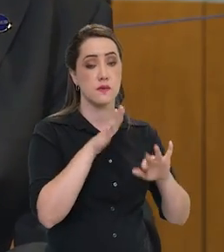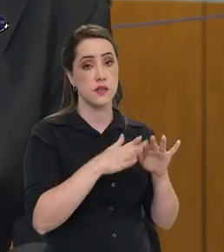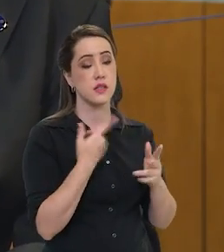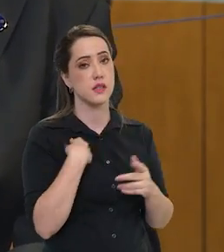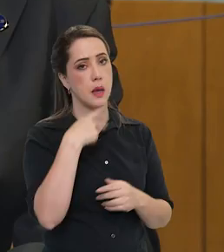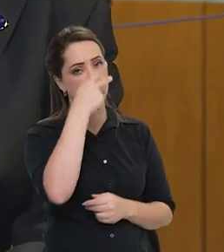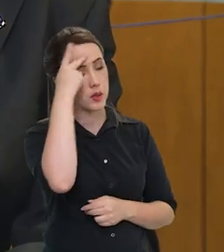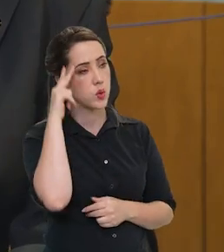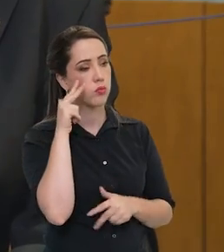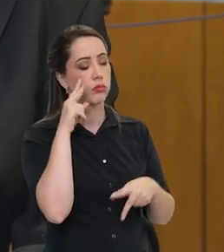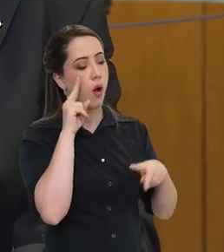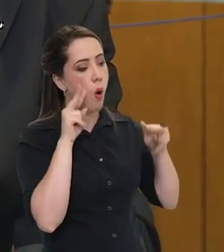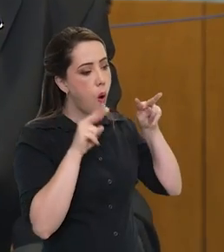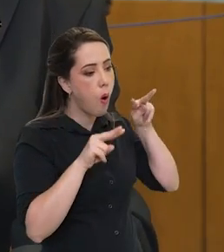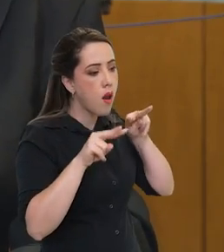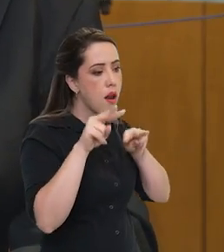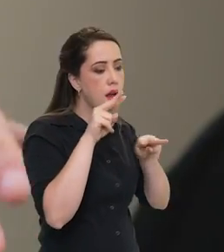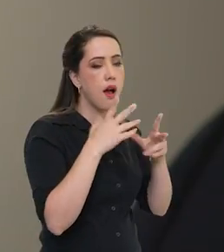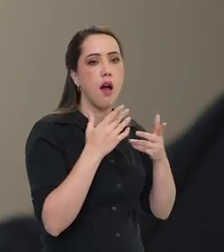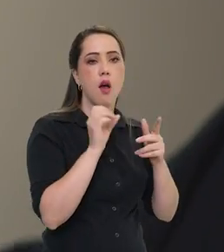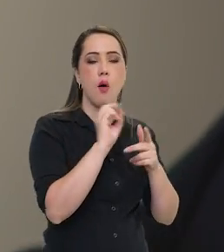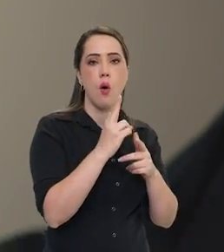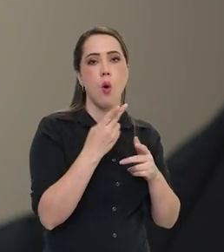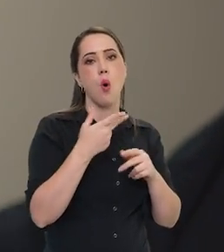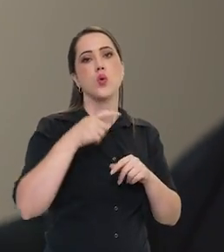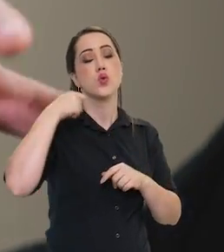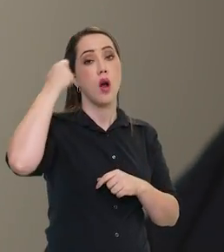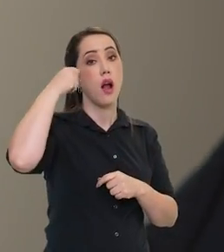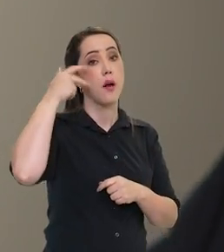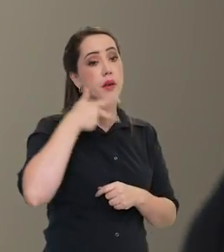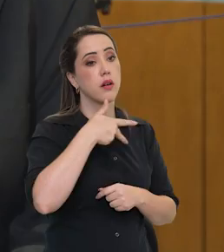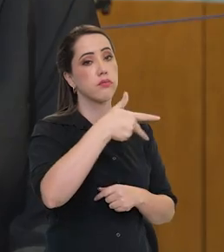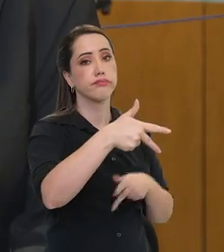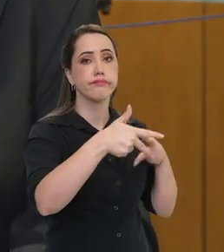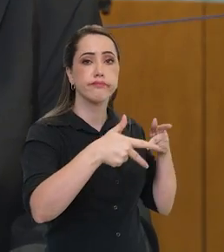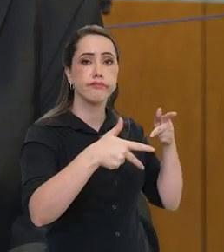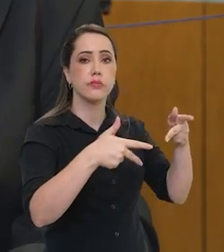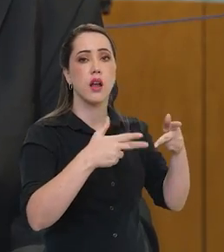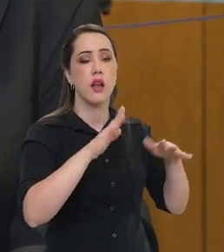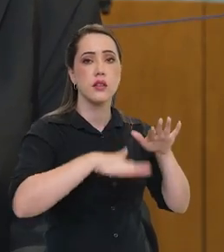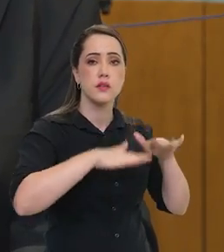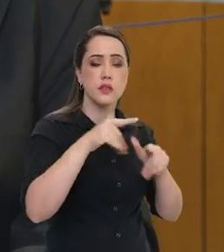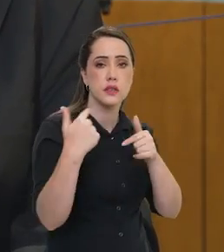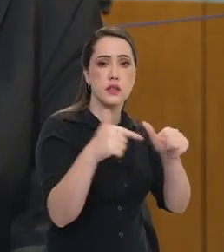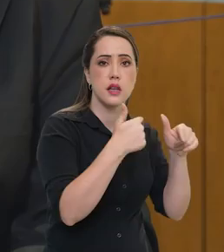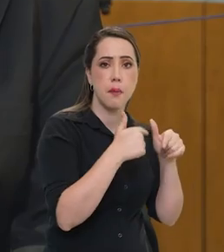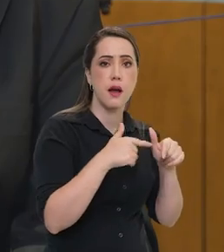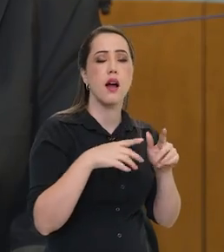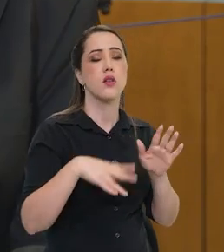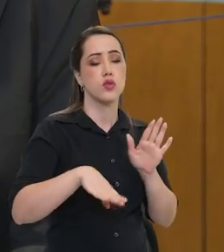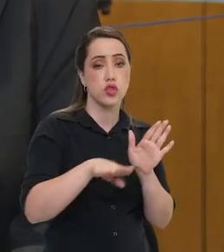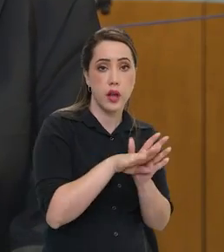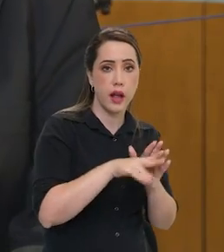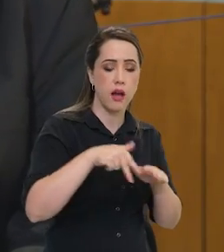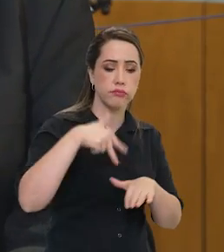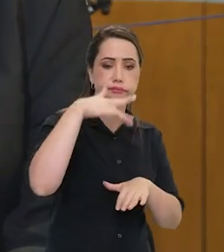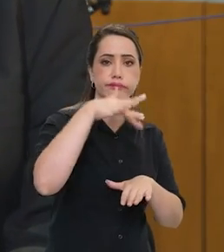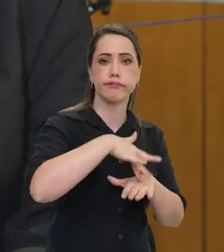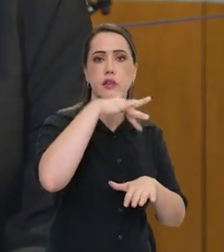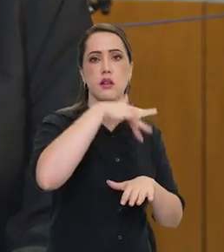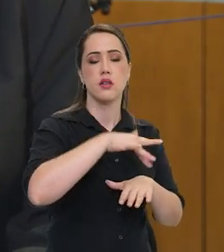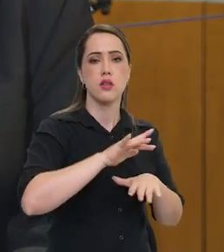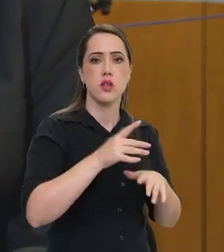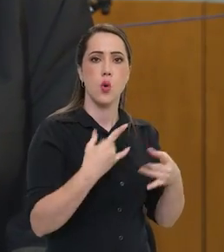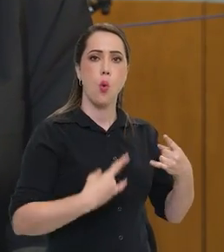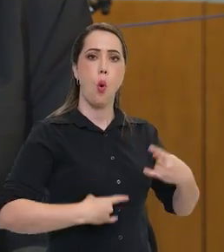mandaram observadores, remotos, câmeras e outras coisas. Algumas missões desceram na Lua um